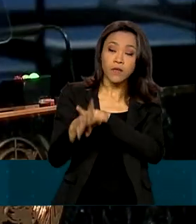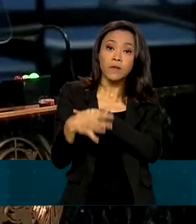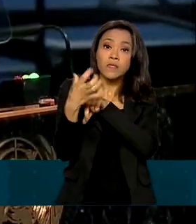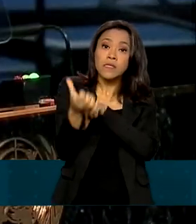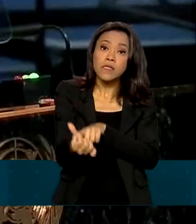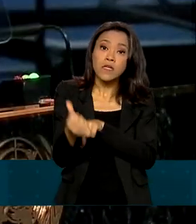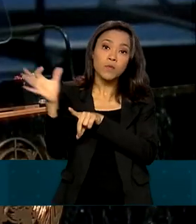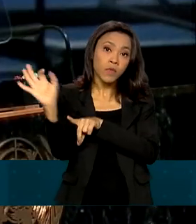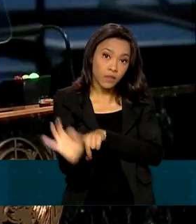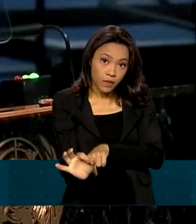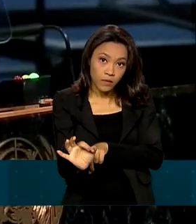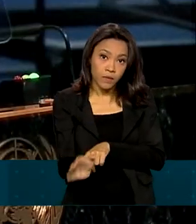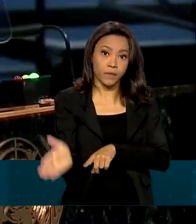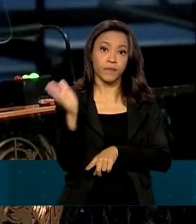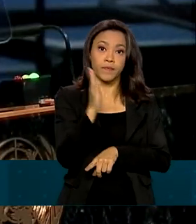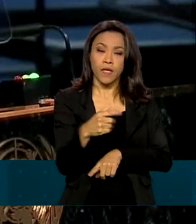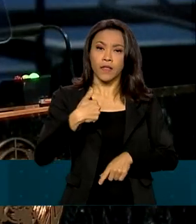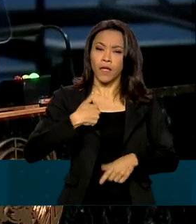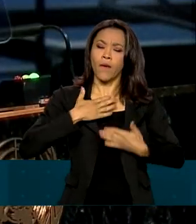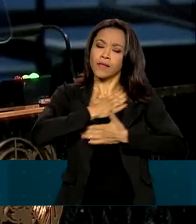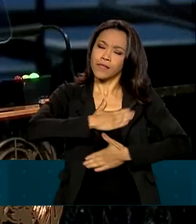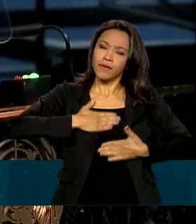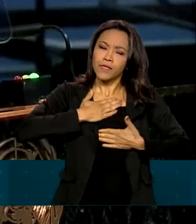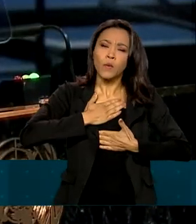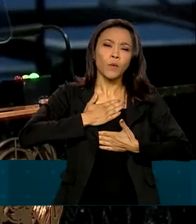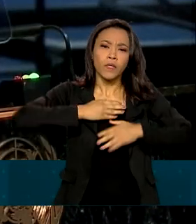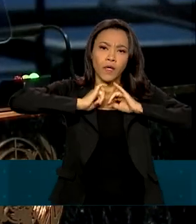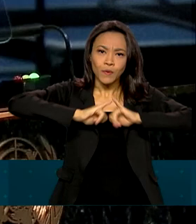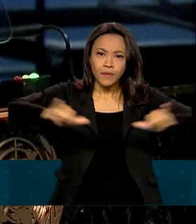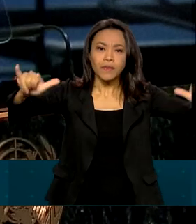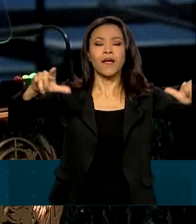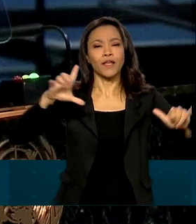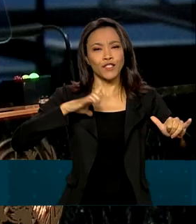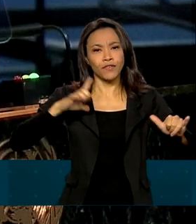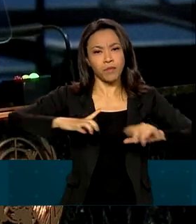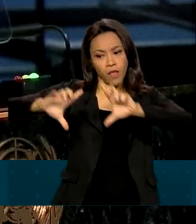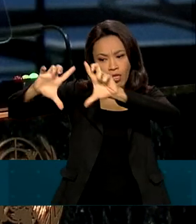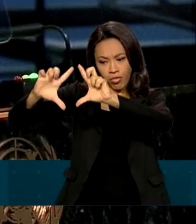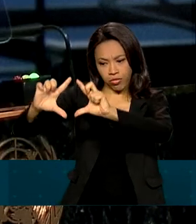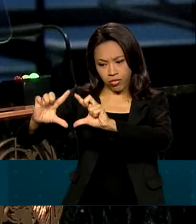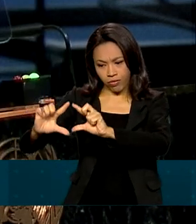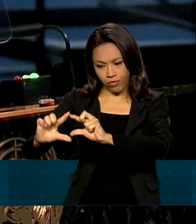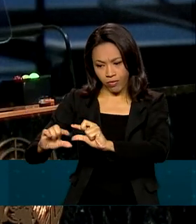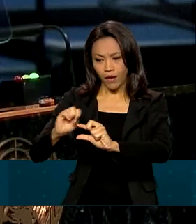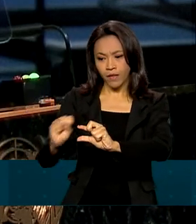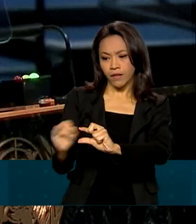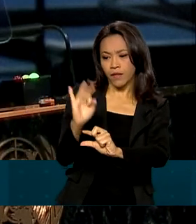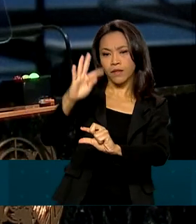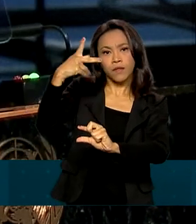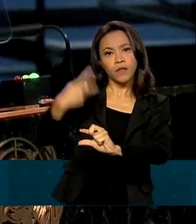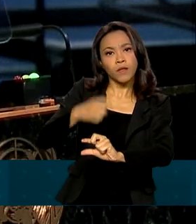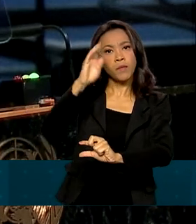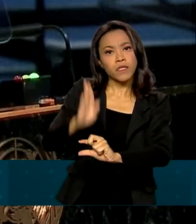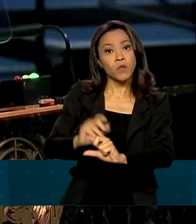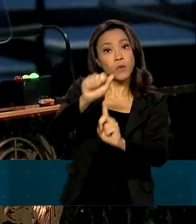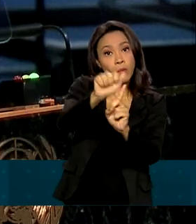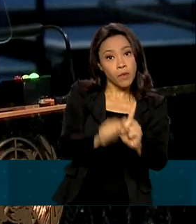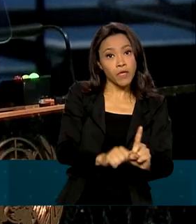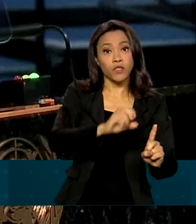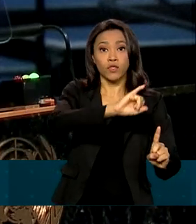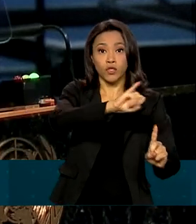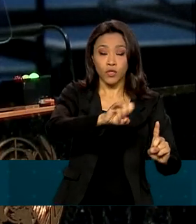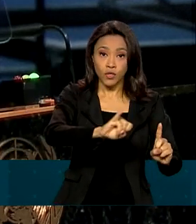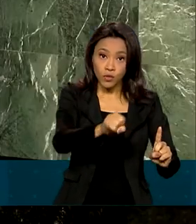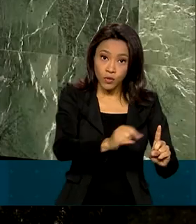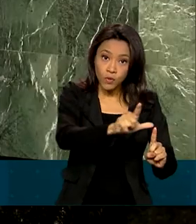corrente ano. Tenho a satisfação de anunciar que tivemos deflação inédita no Brasil nos meses de julho